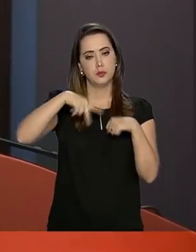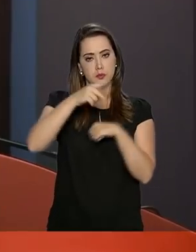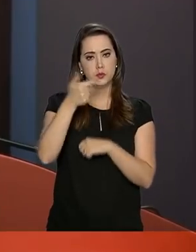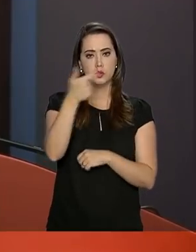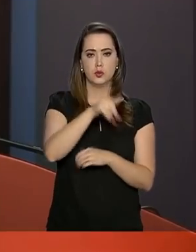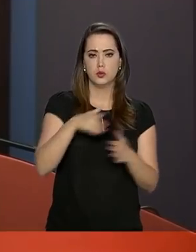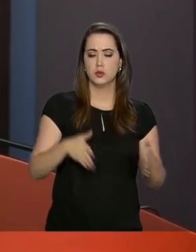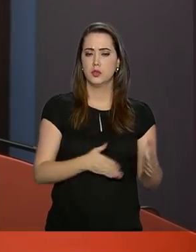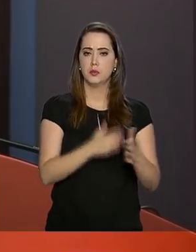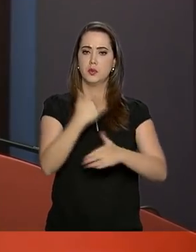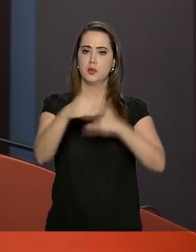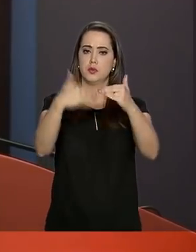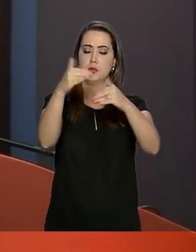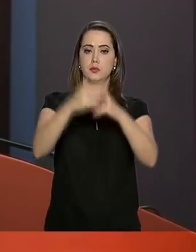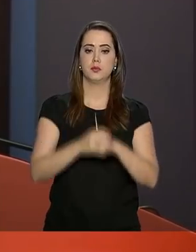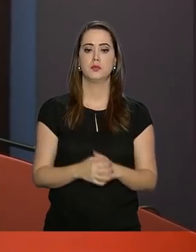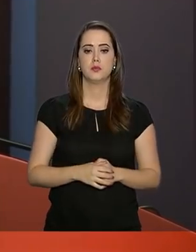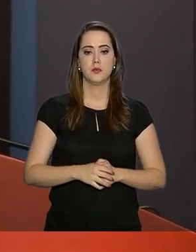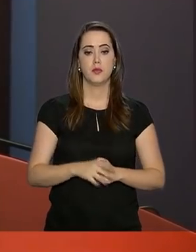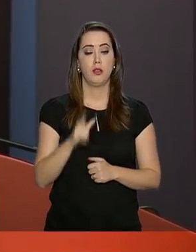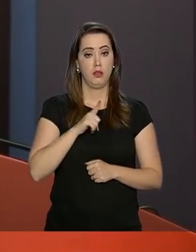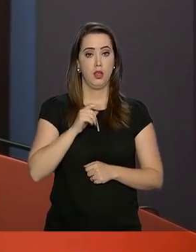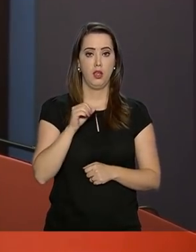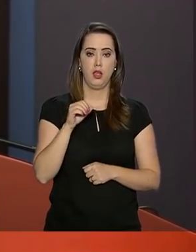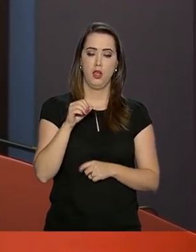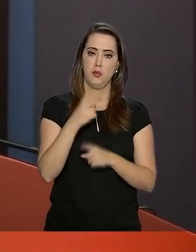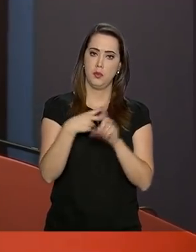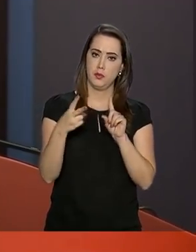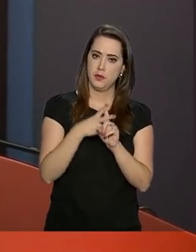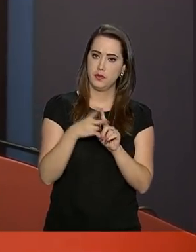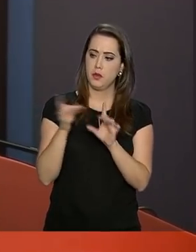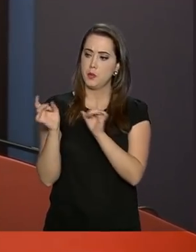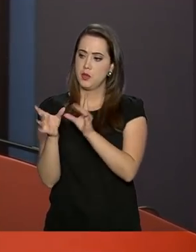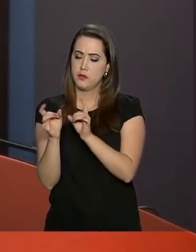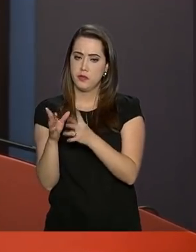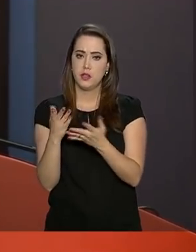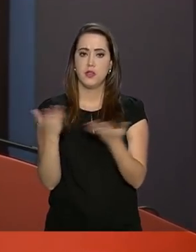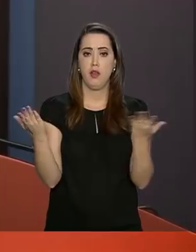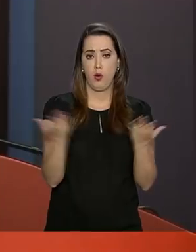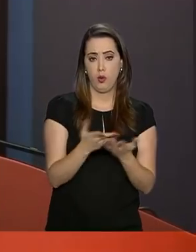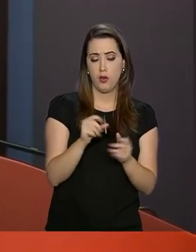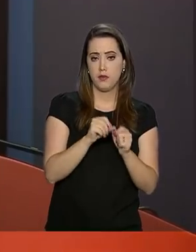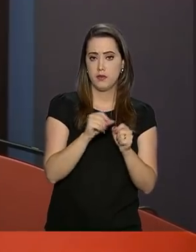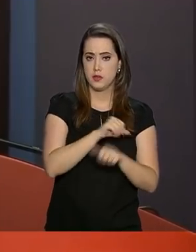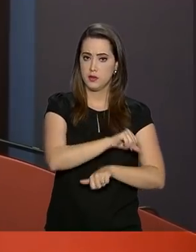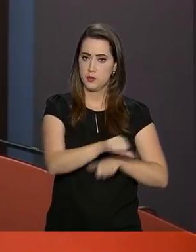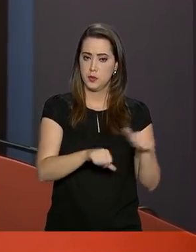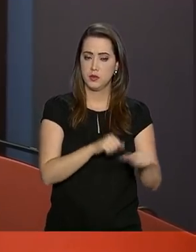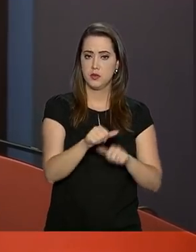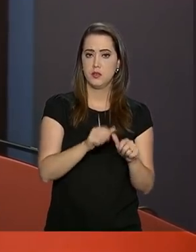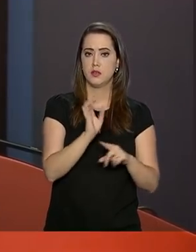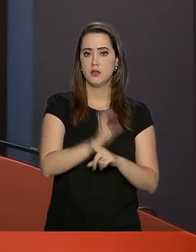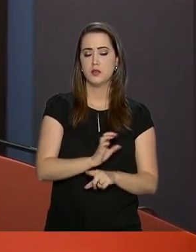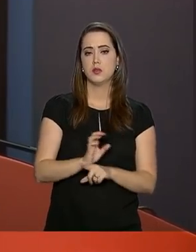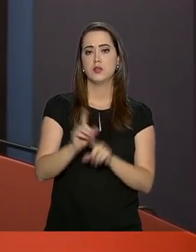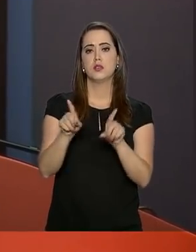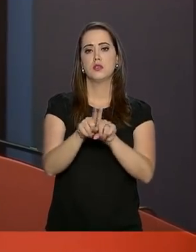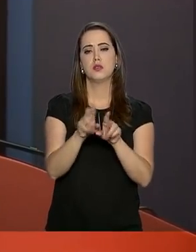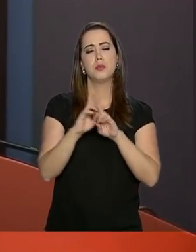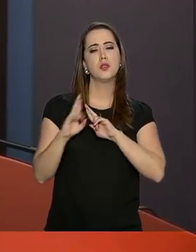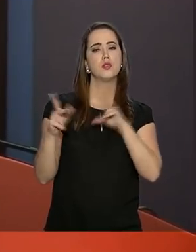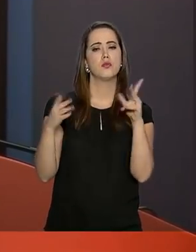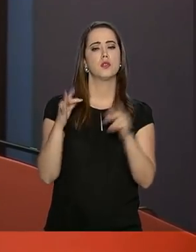retomar o caminho do crescimento. Nós temos a Previdência, nós temos as privatizações, nós vamos fazer essa reforma do Estado amparada também num desenho